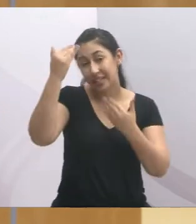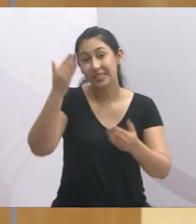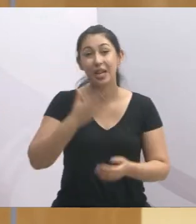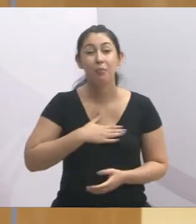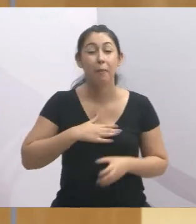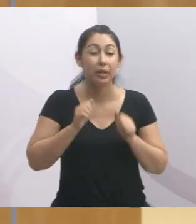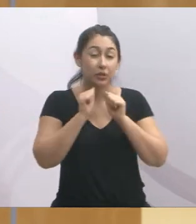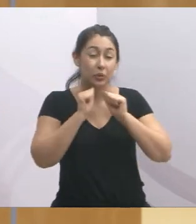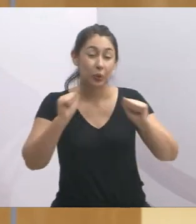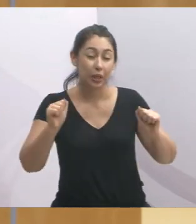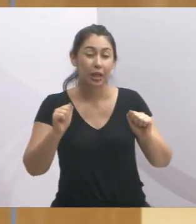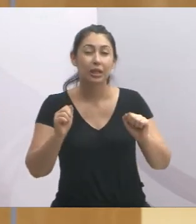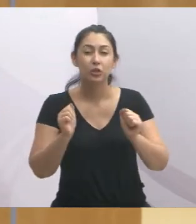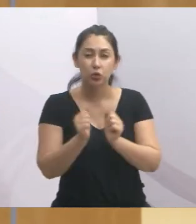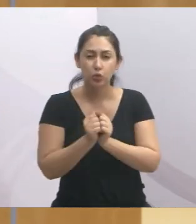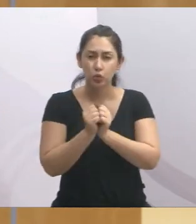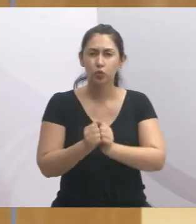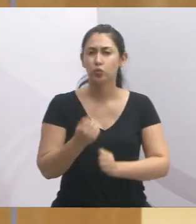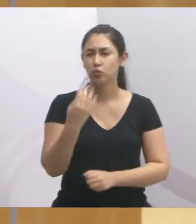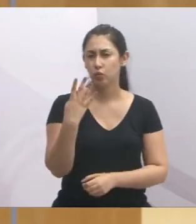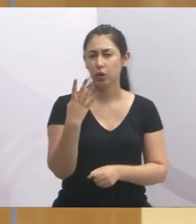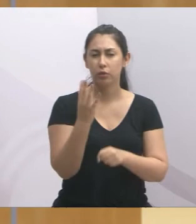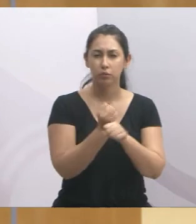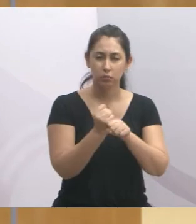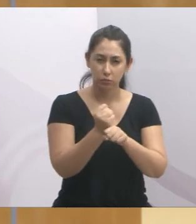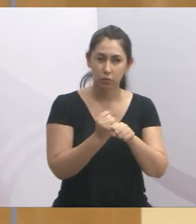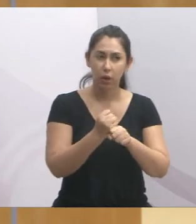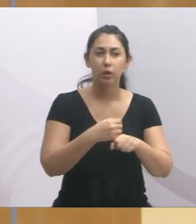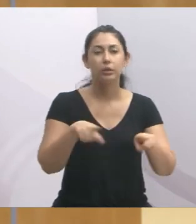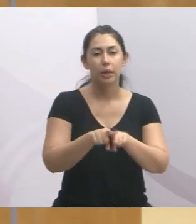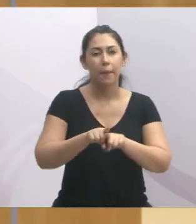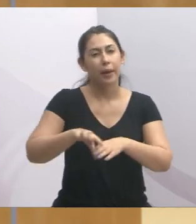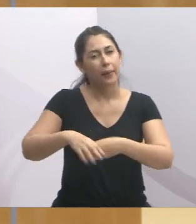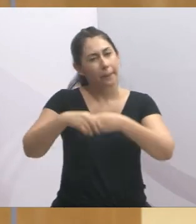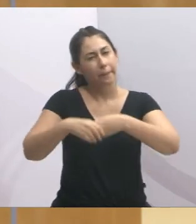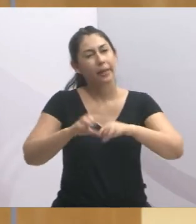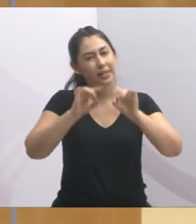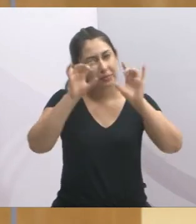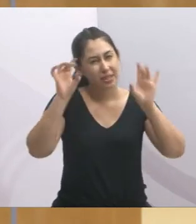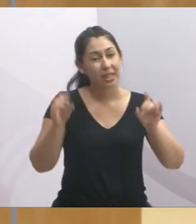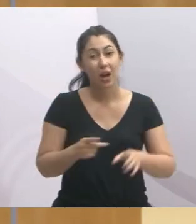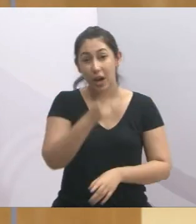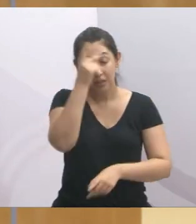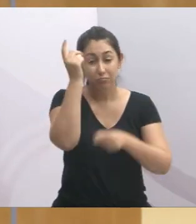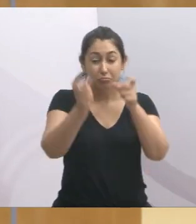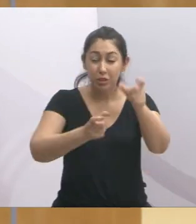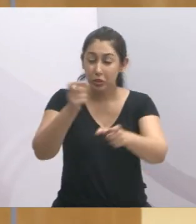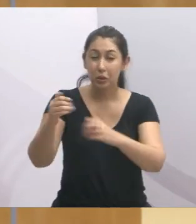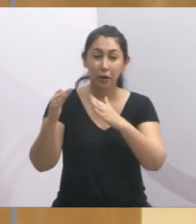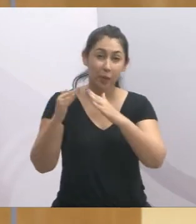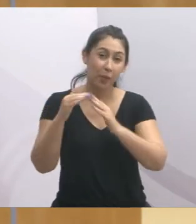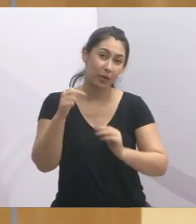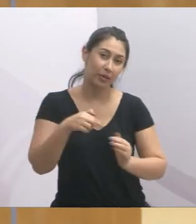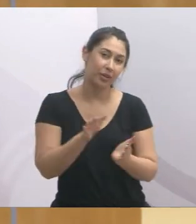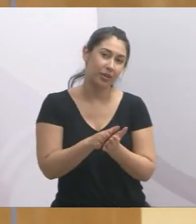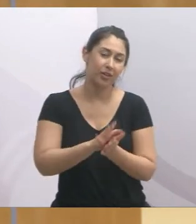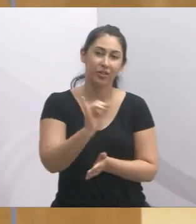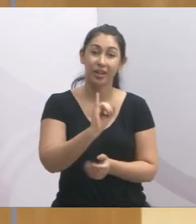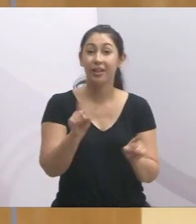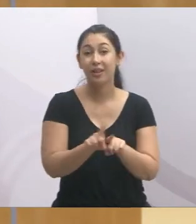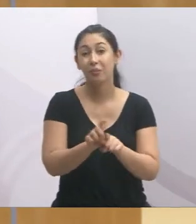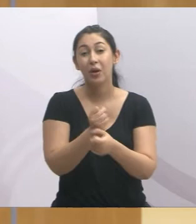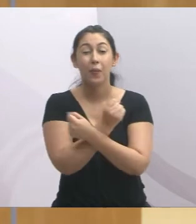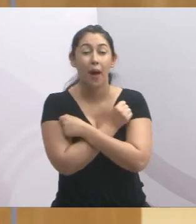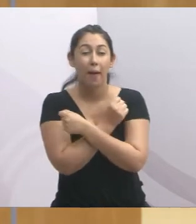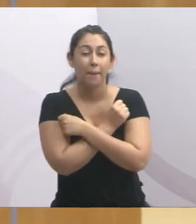assessoria que teve com a gente esses quatro anos, cumprimentar de uma forma especial todos os munícipes da nossa cidade, inclusive mandar um